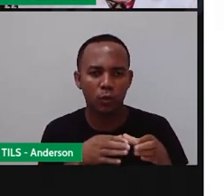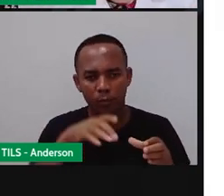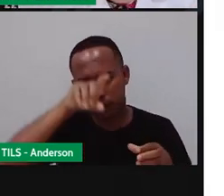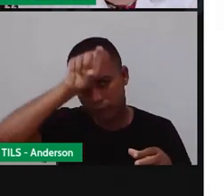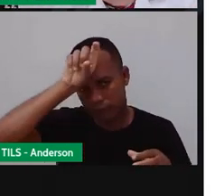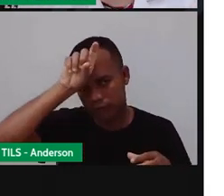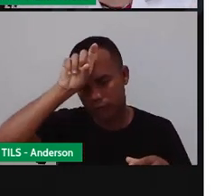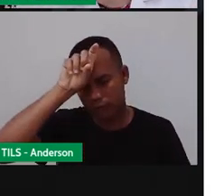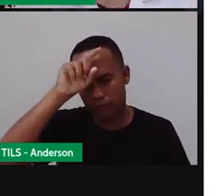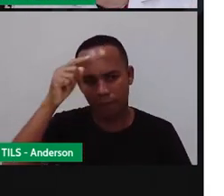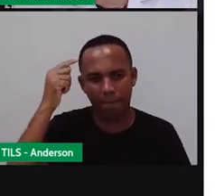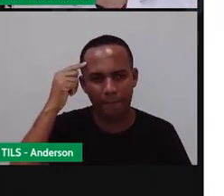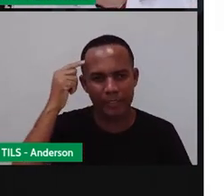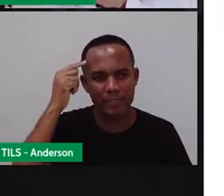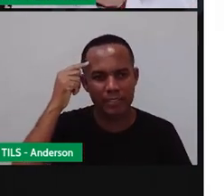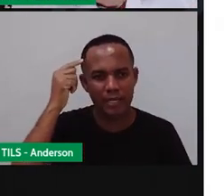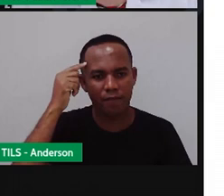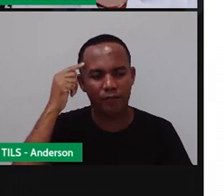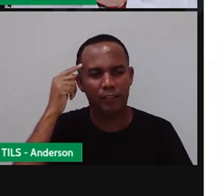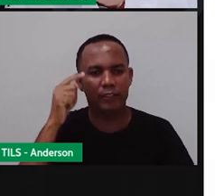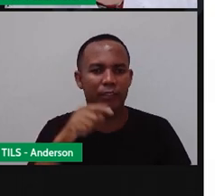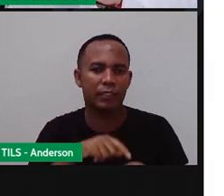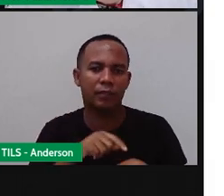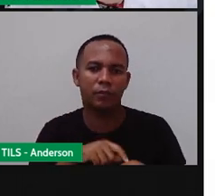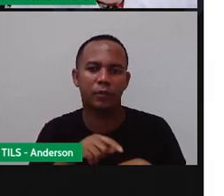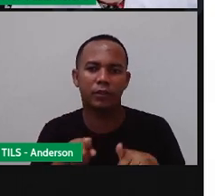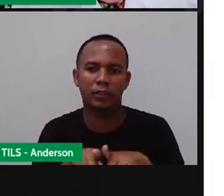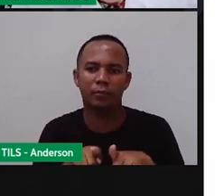fato, pensavam no tempo também, tá?